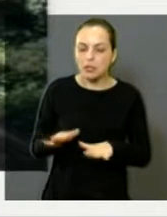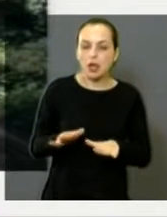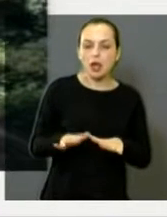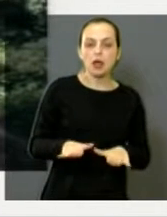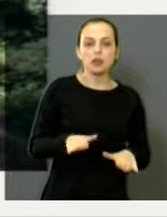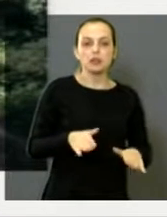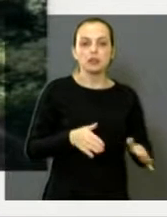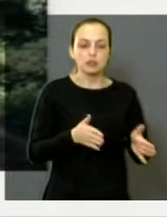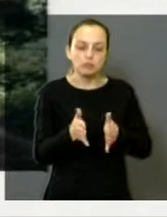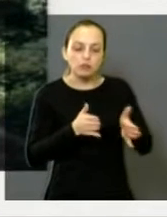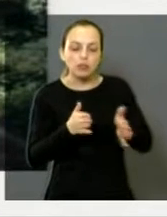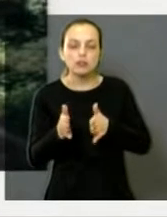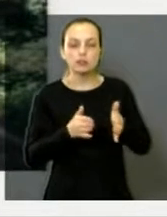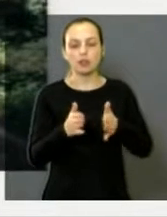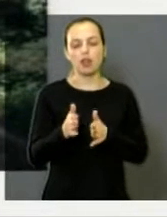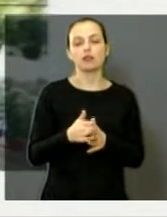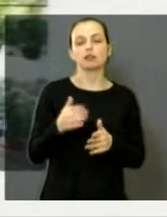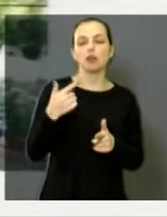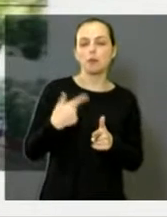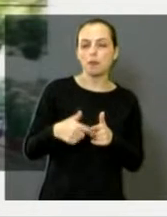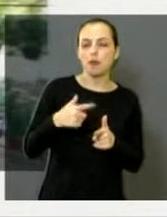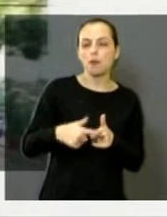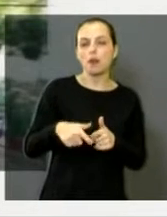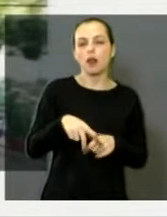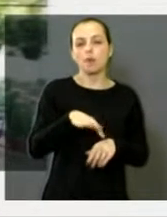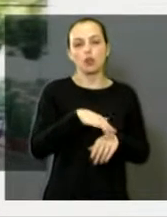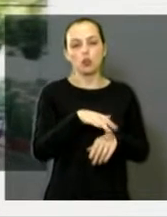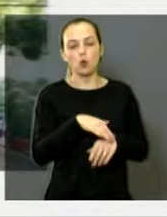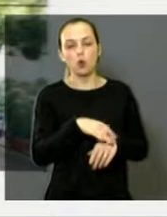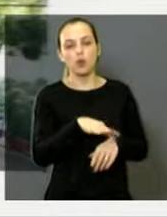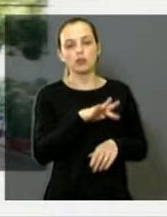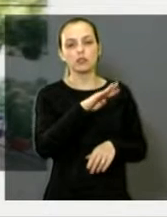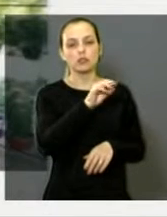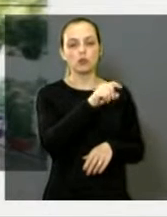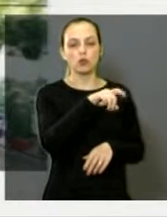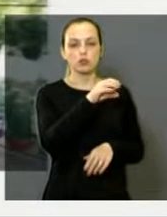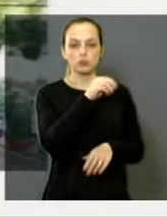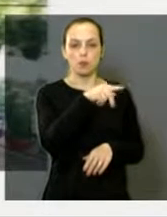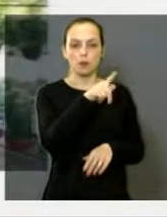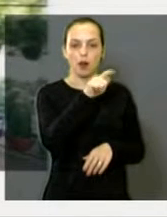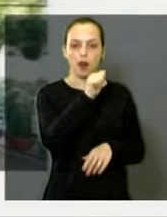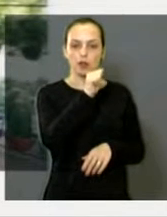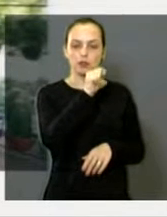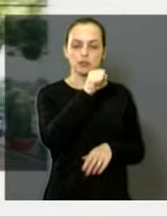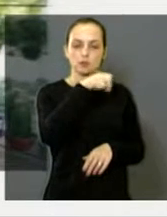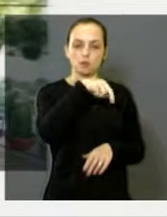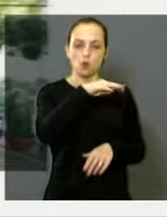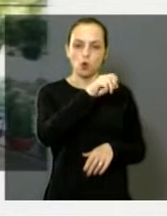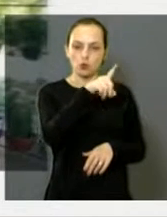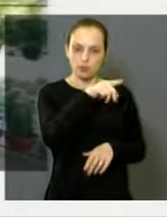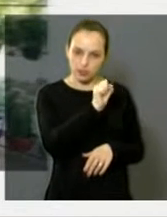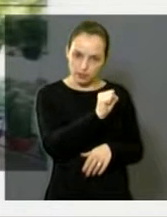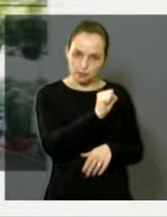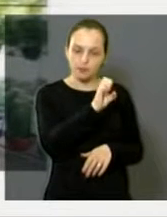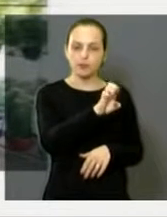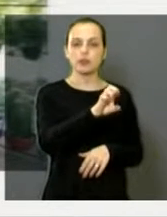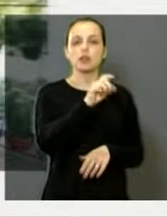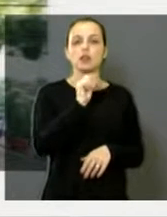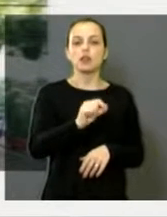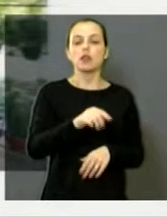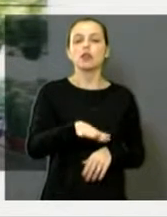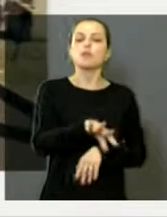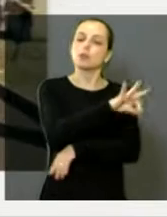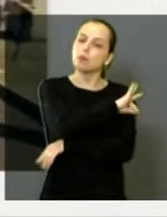E problema do toxoplasmose. Então, isso é coisa séria. Eu sei que o prefeito, ao mesmo tempo, tem que